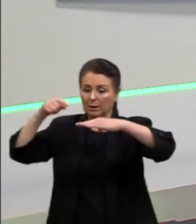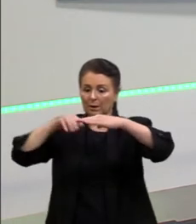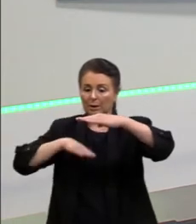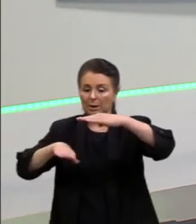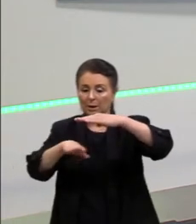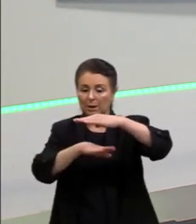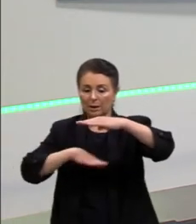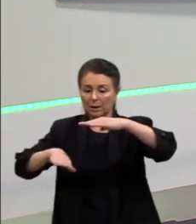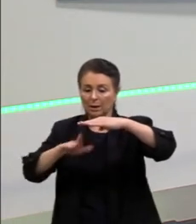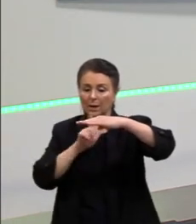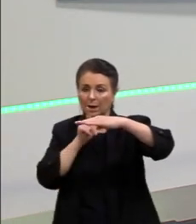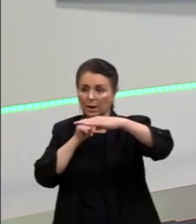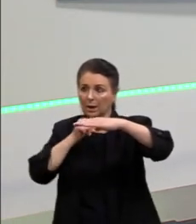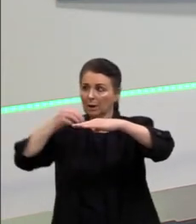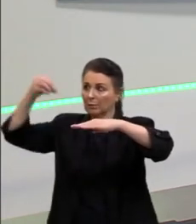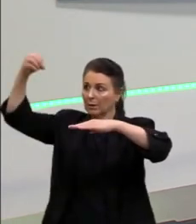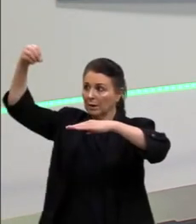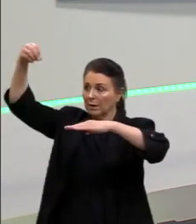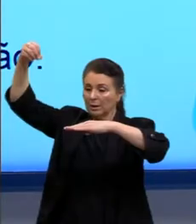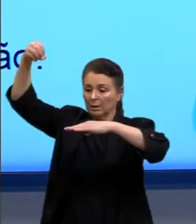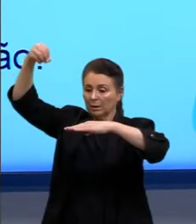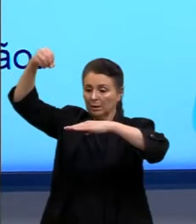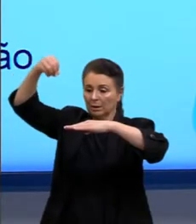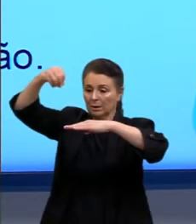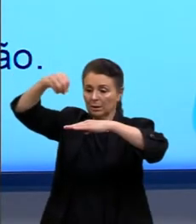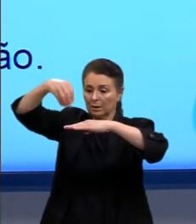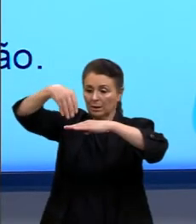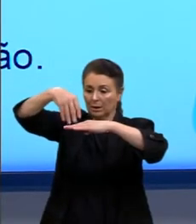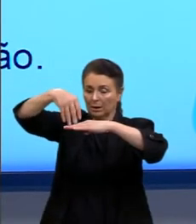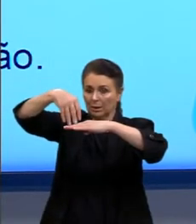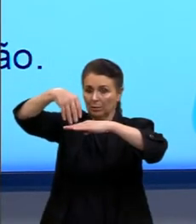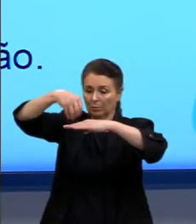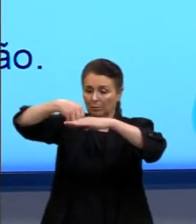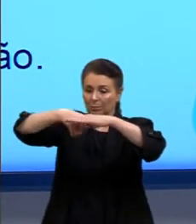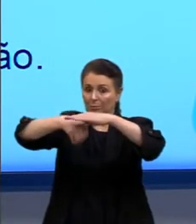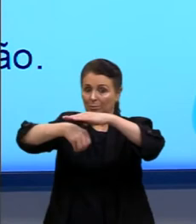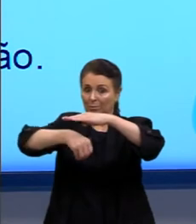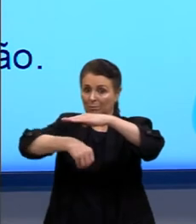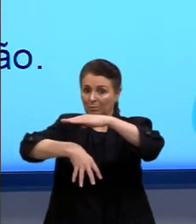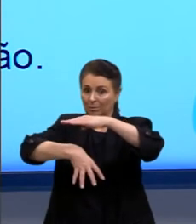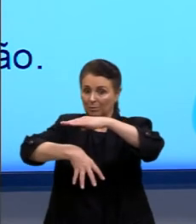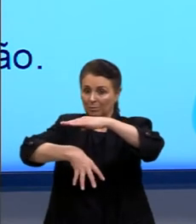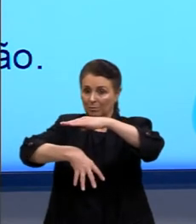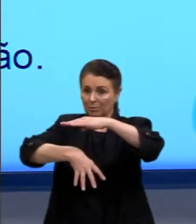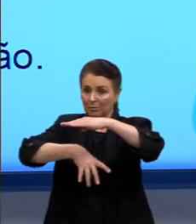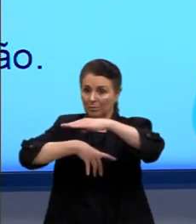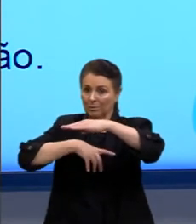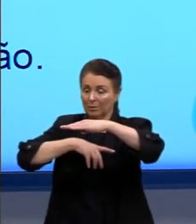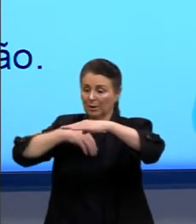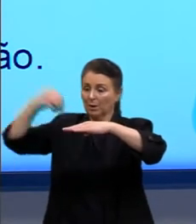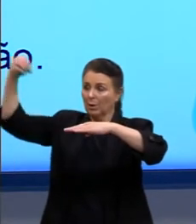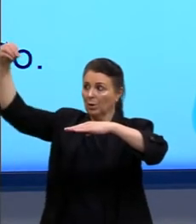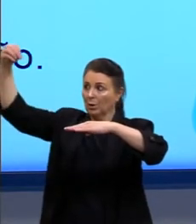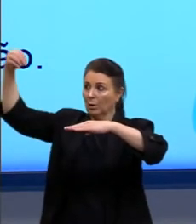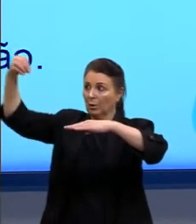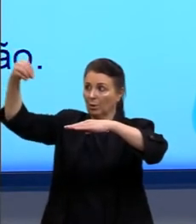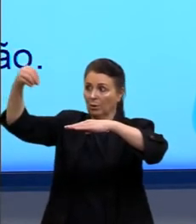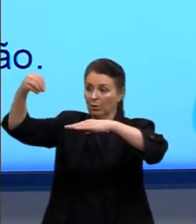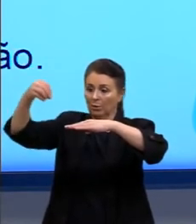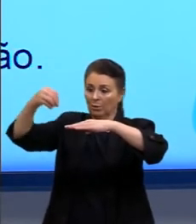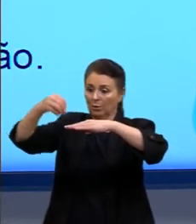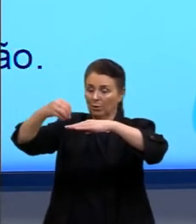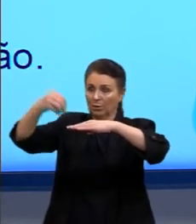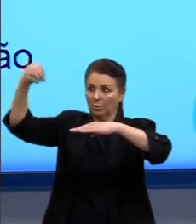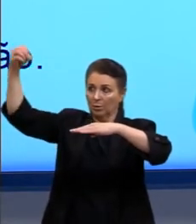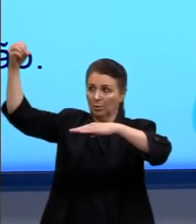meios, certo? O acontece? A gente tem um ângulo de incidência, mas a velocidade da luz, ela vai